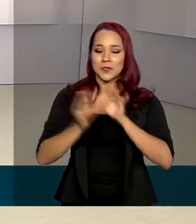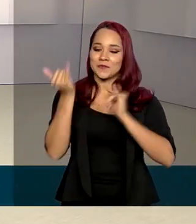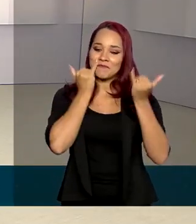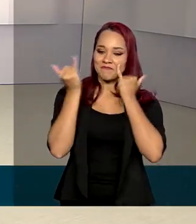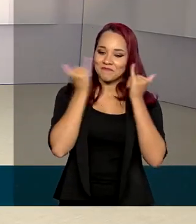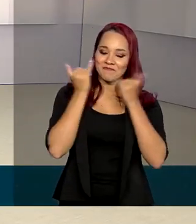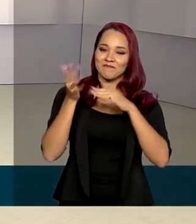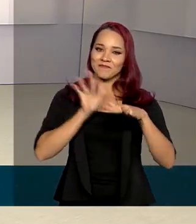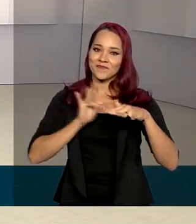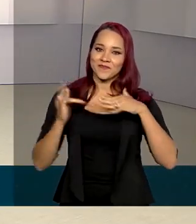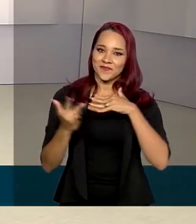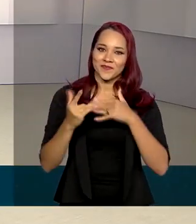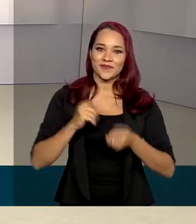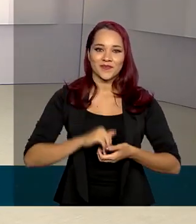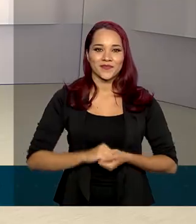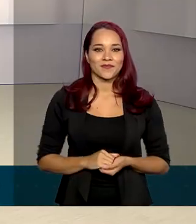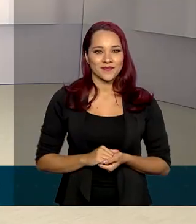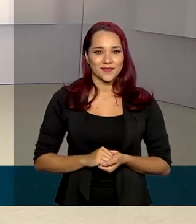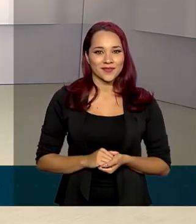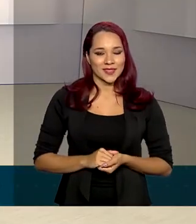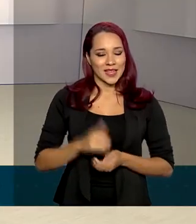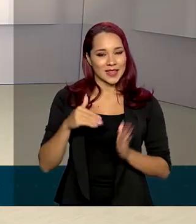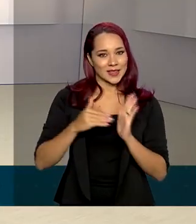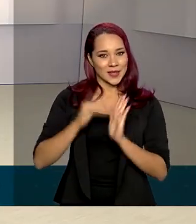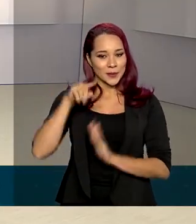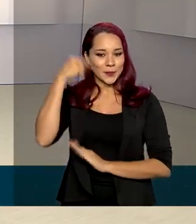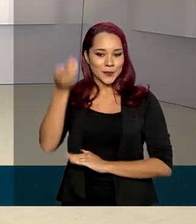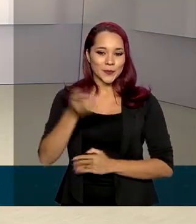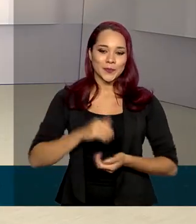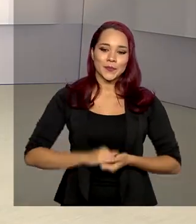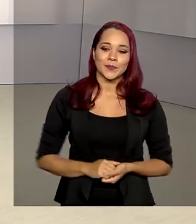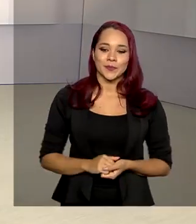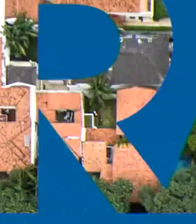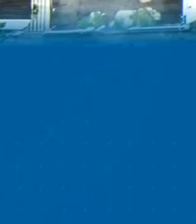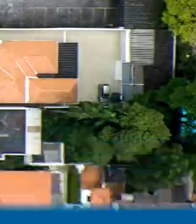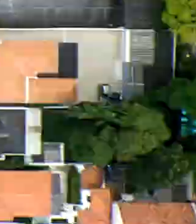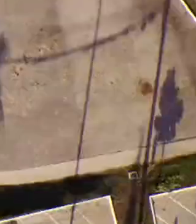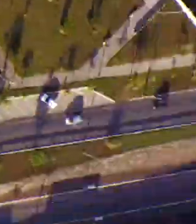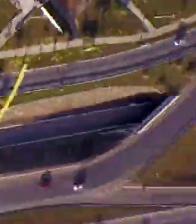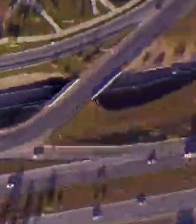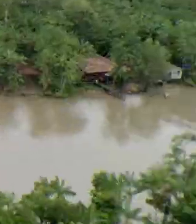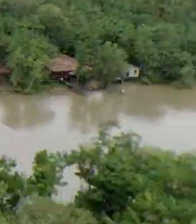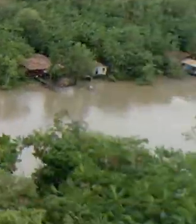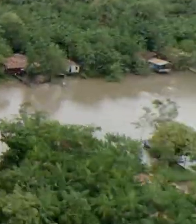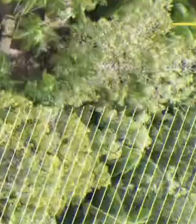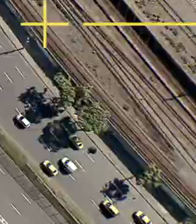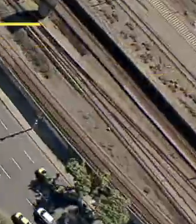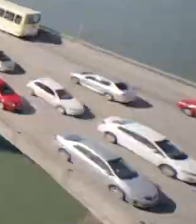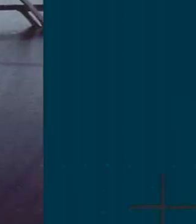Continue bem informado pelas nossas redes sociais. Até a próxima edição. Tchau.